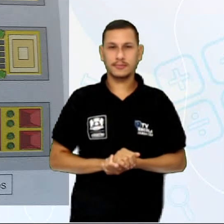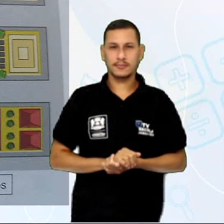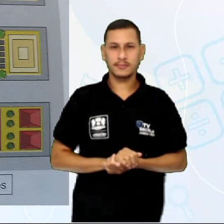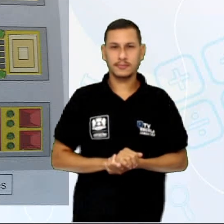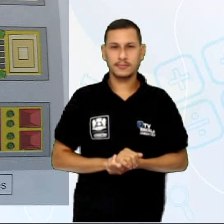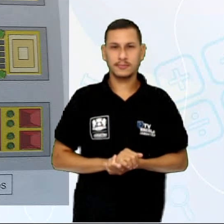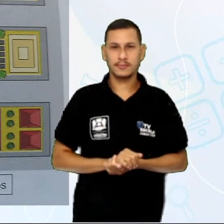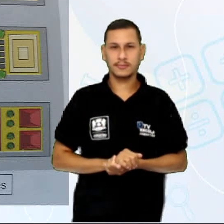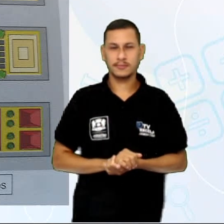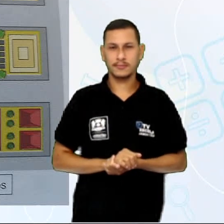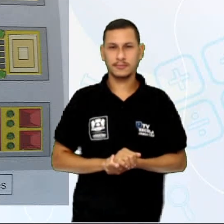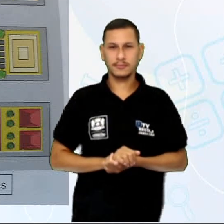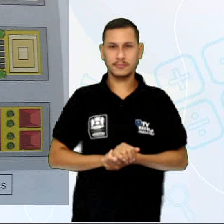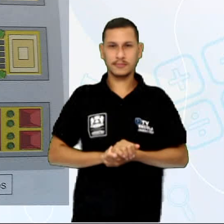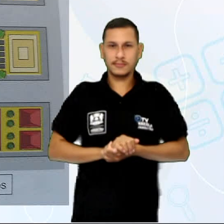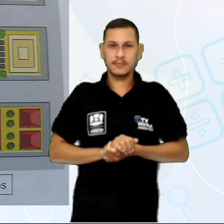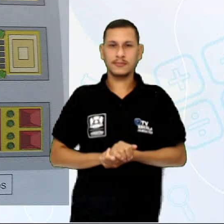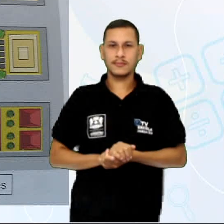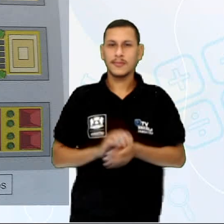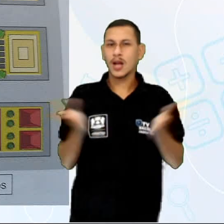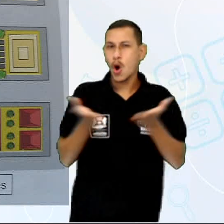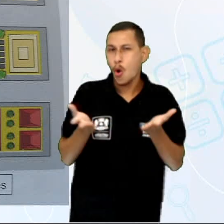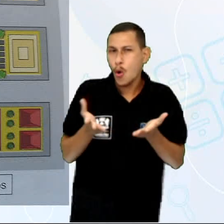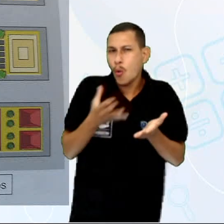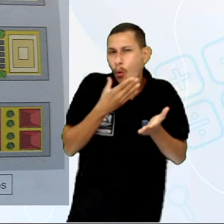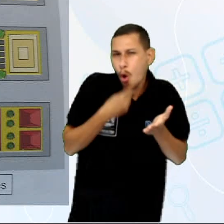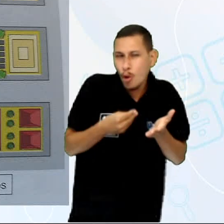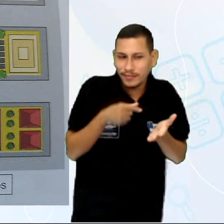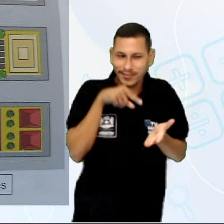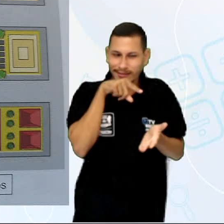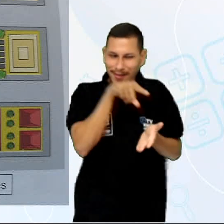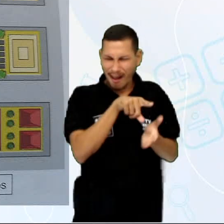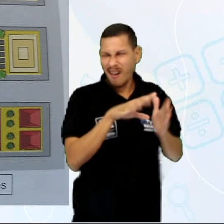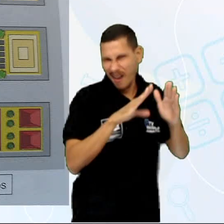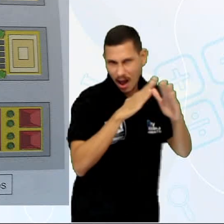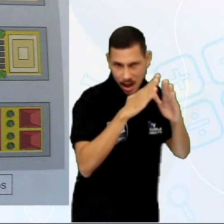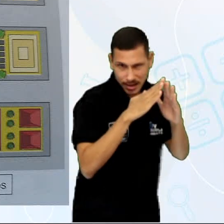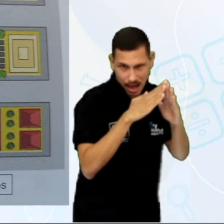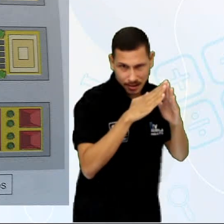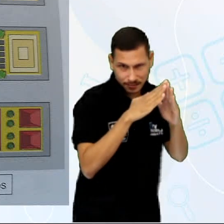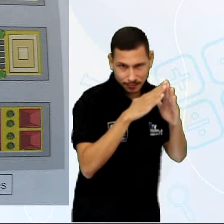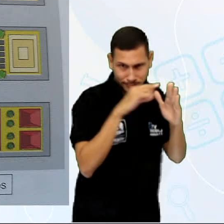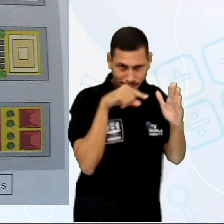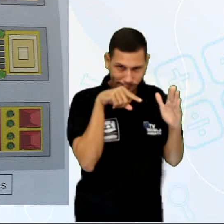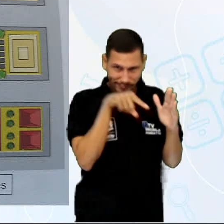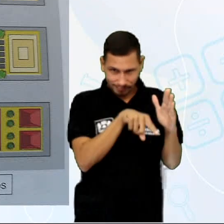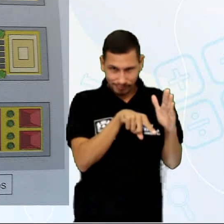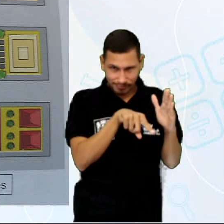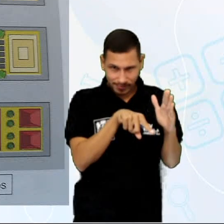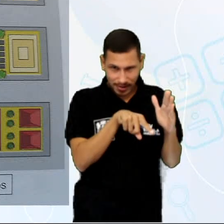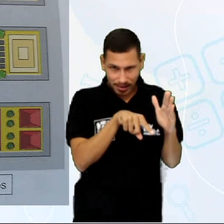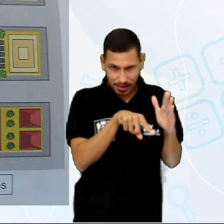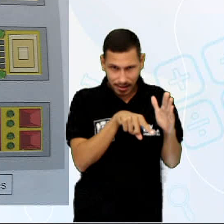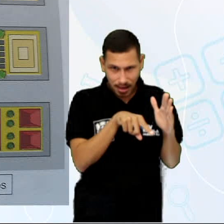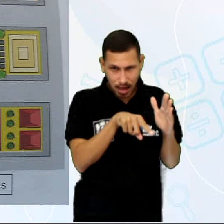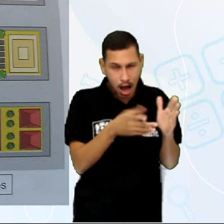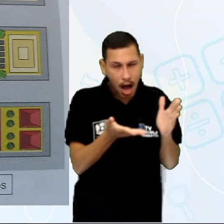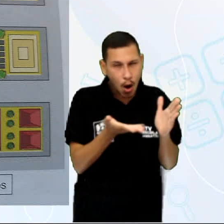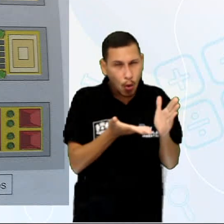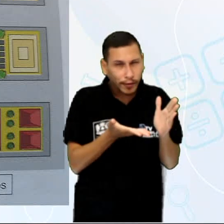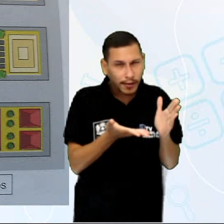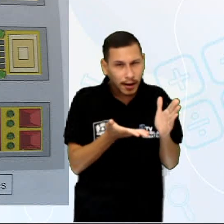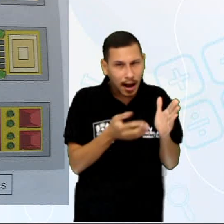Olha só, ele saiu da casa dele, não é? Virou o que? A